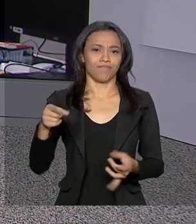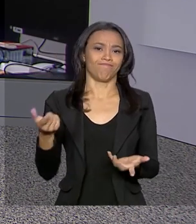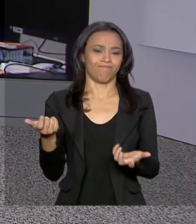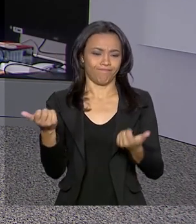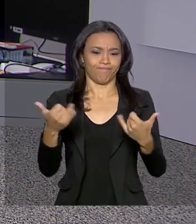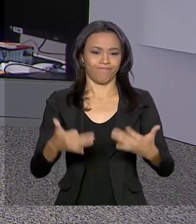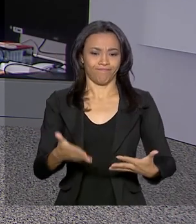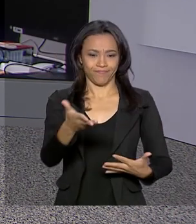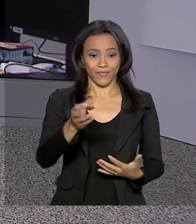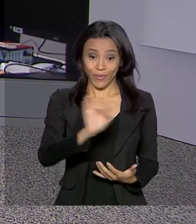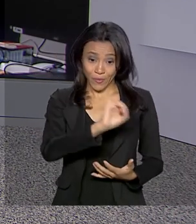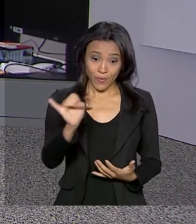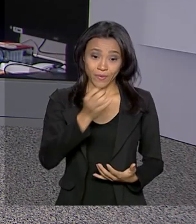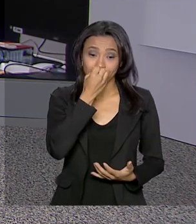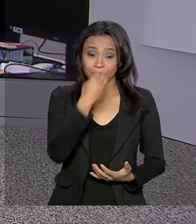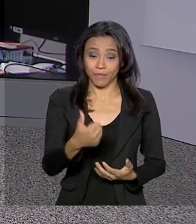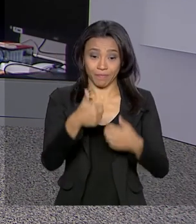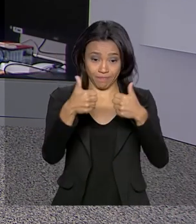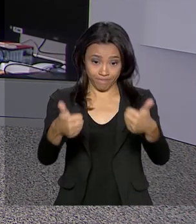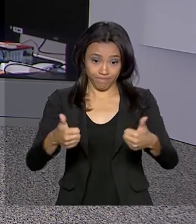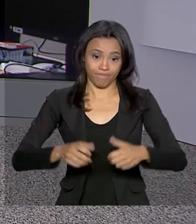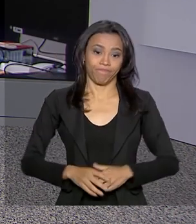Ferraz. Olá, Ricardo, tudo bom?